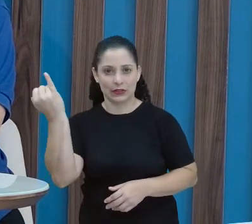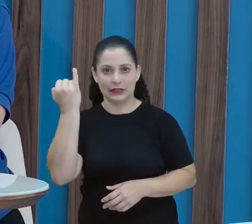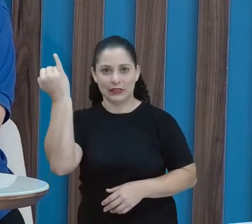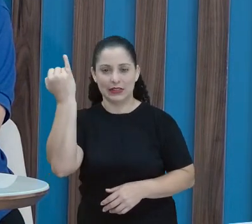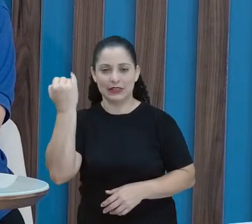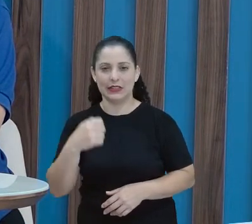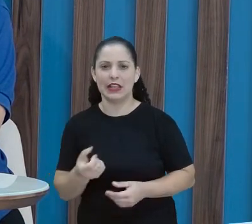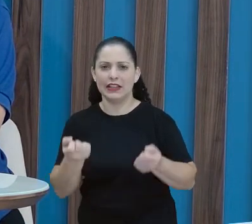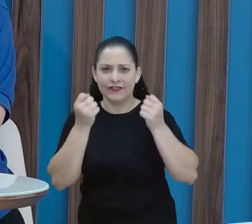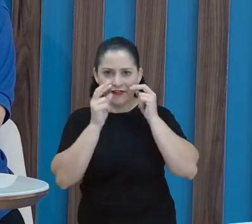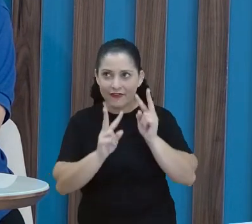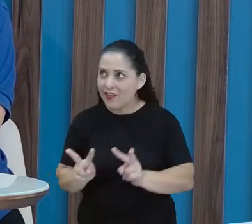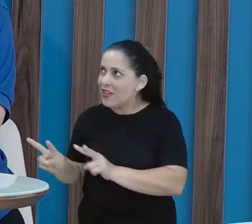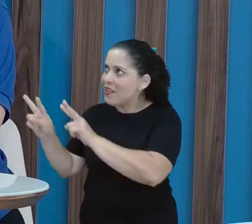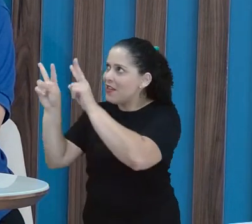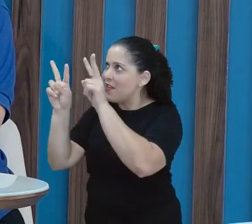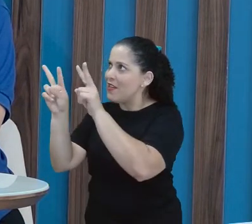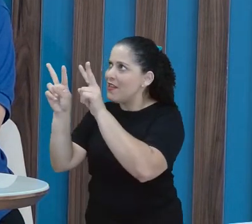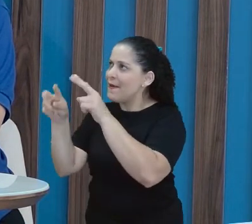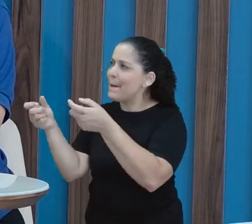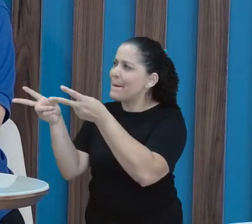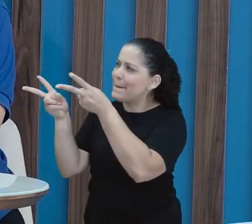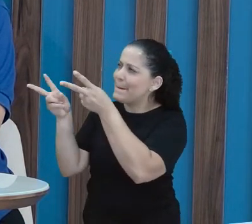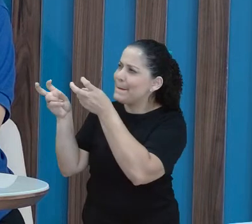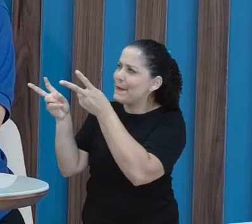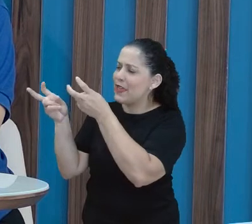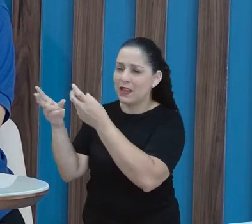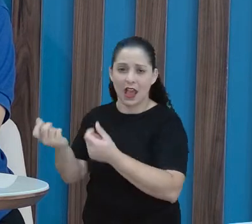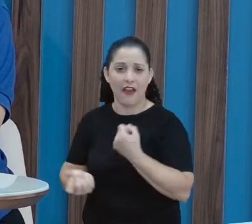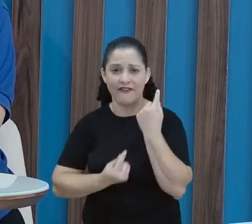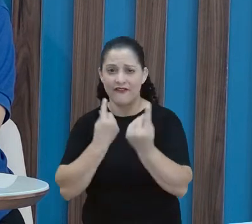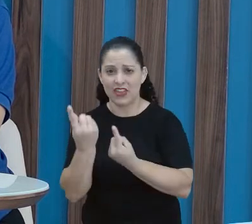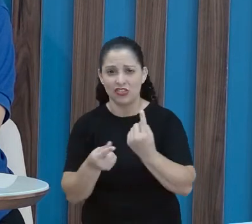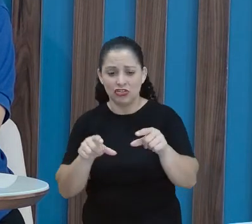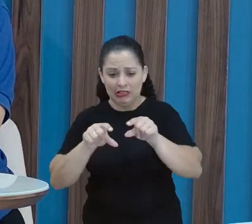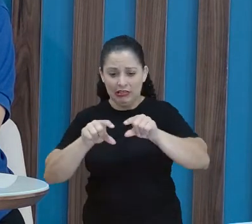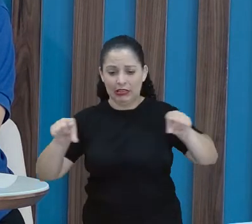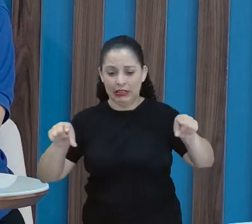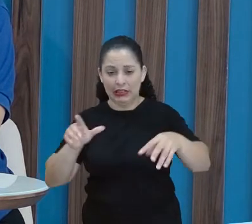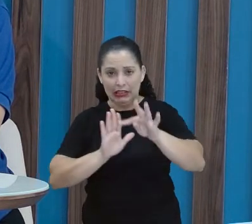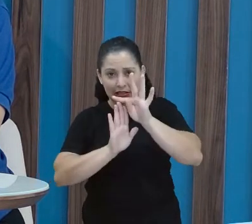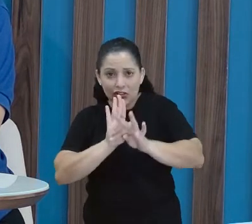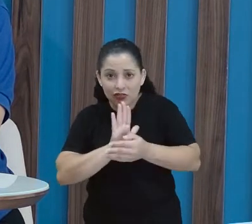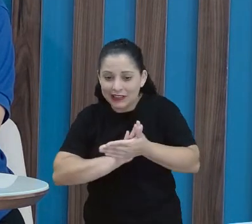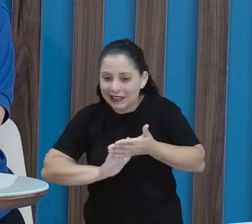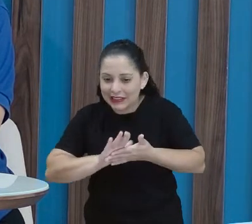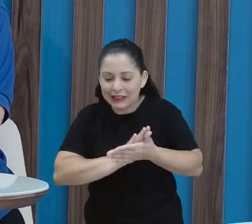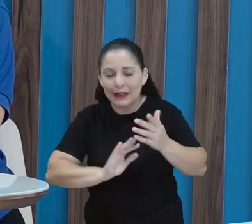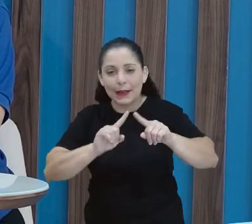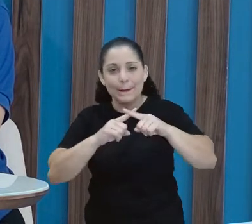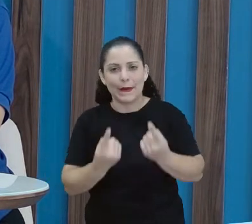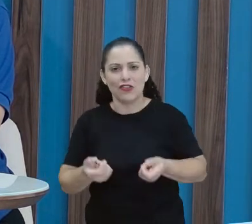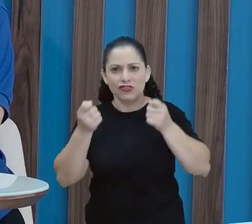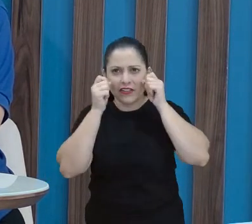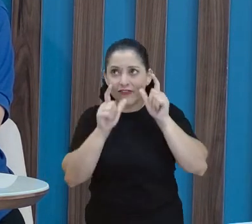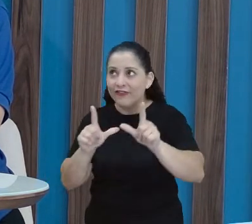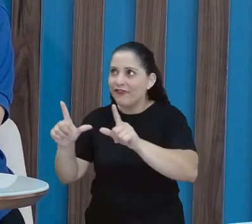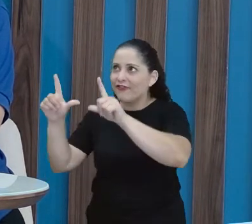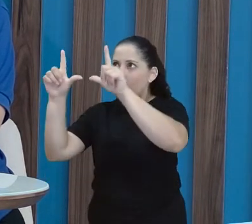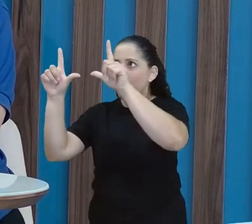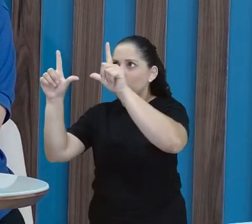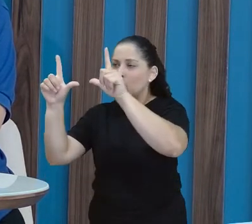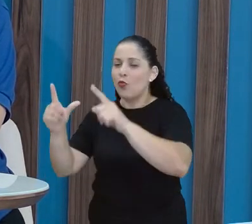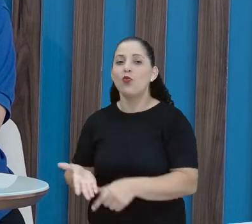a imagem. Muitas vezes não tem nada escrito, mas você entende muito bem quando está ali só pela imagem.